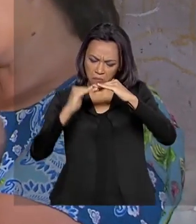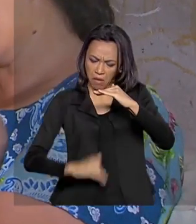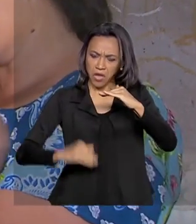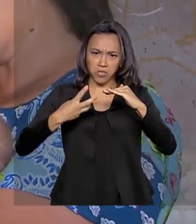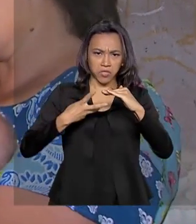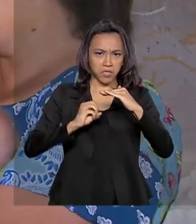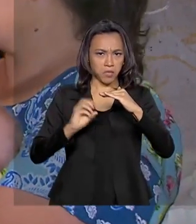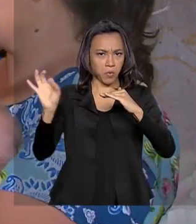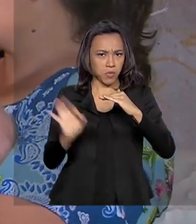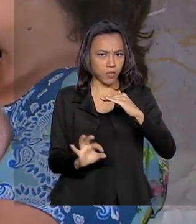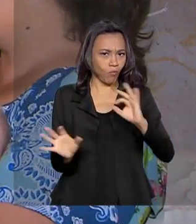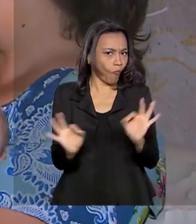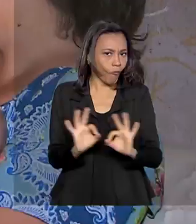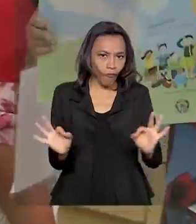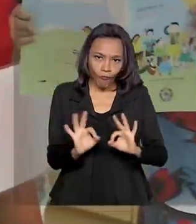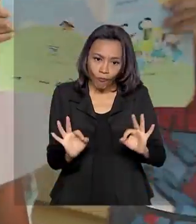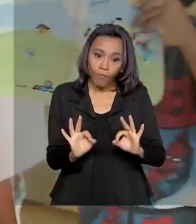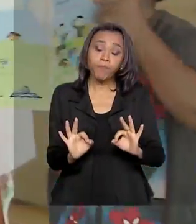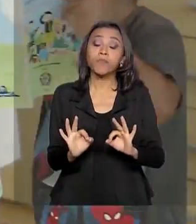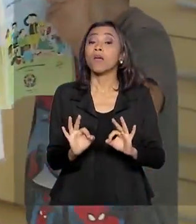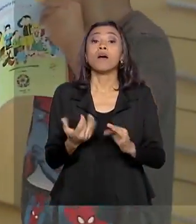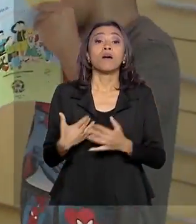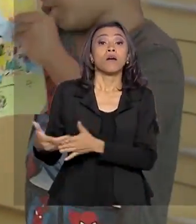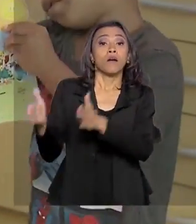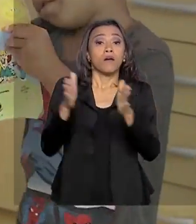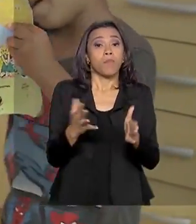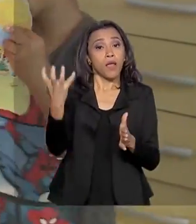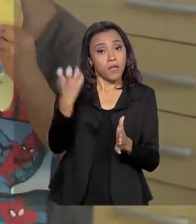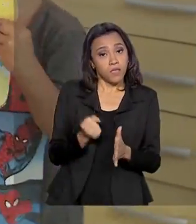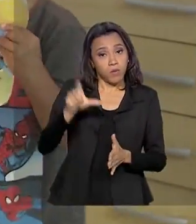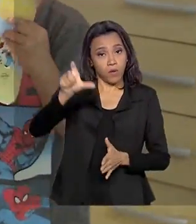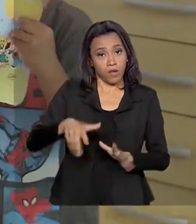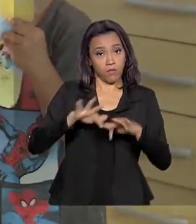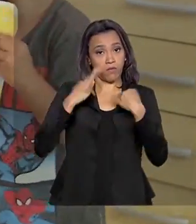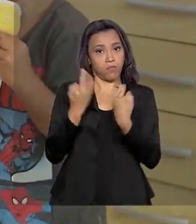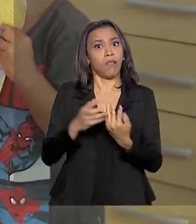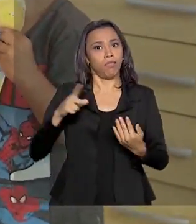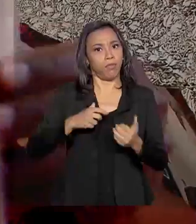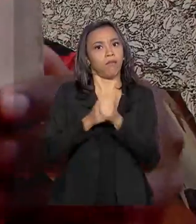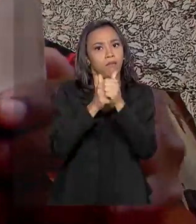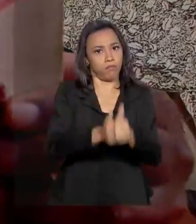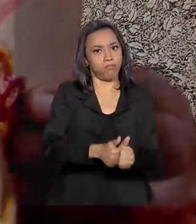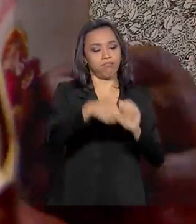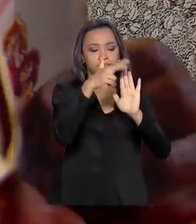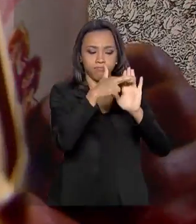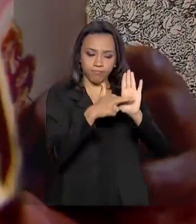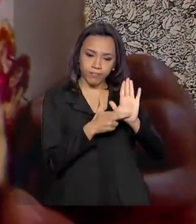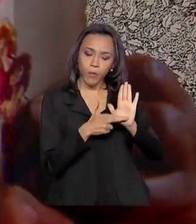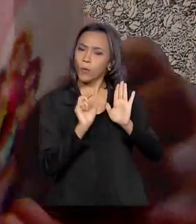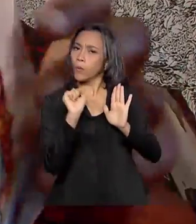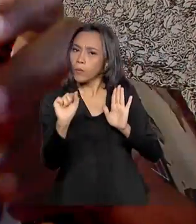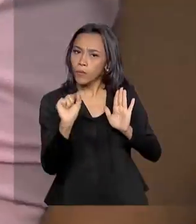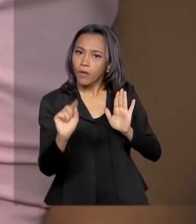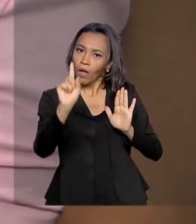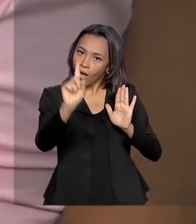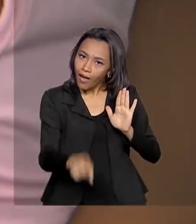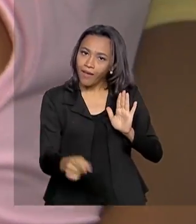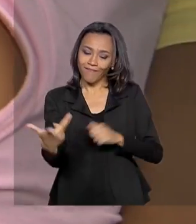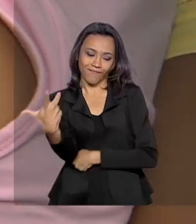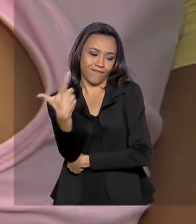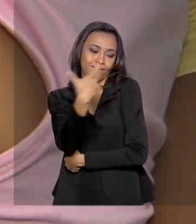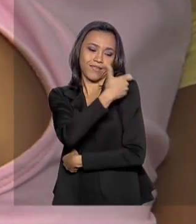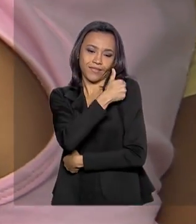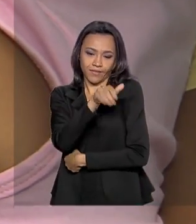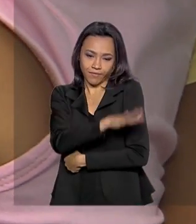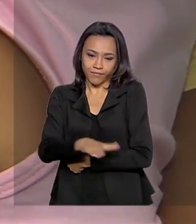de 30%. Para receber o Bolsa Família, há compromissos a serem cumpridos. Entre eles, estar com a vacinação